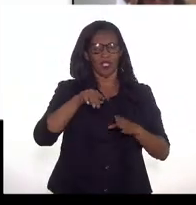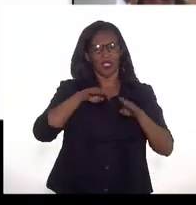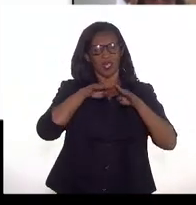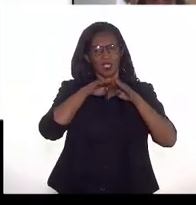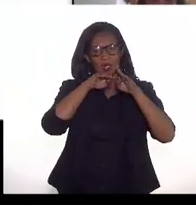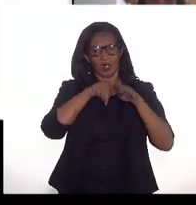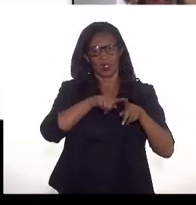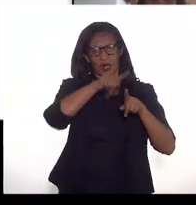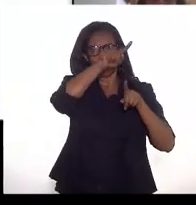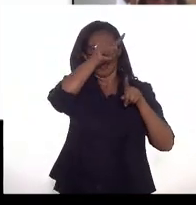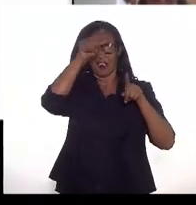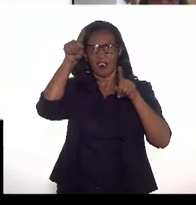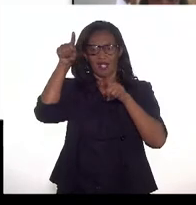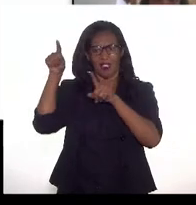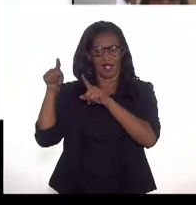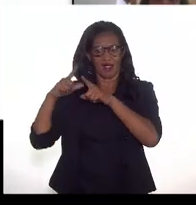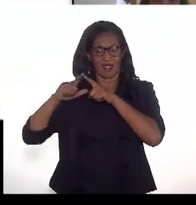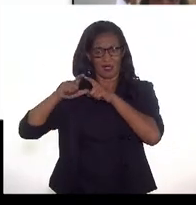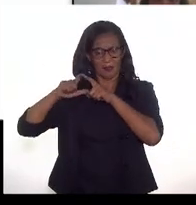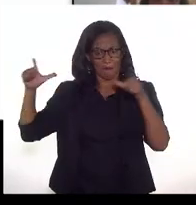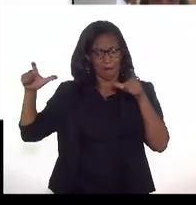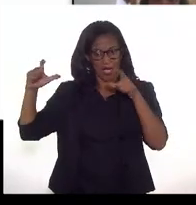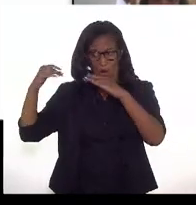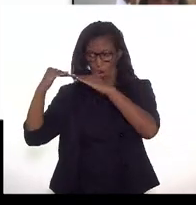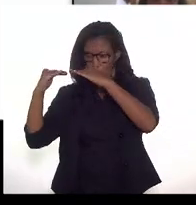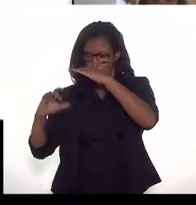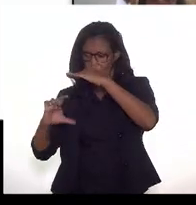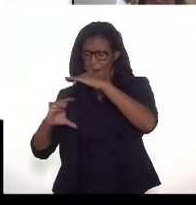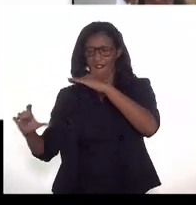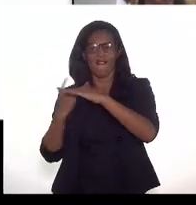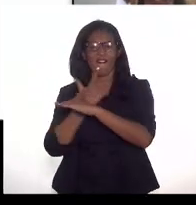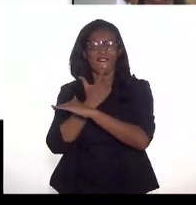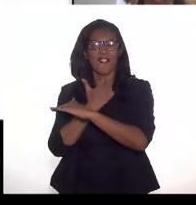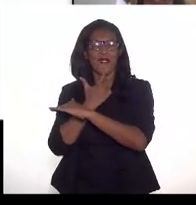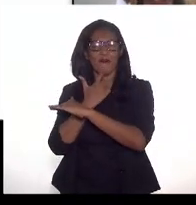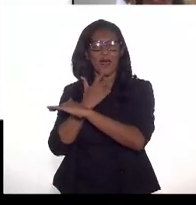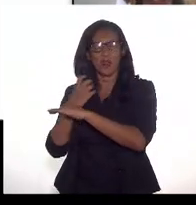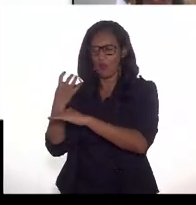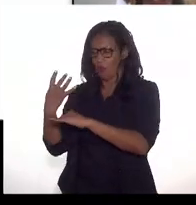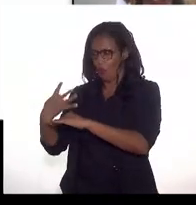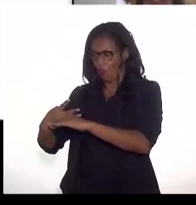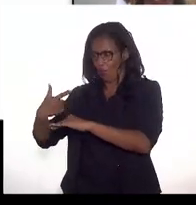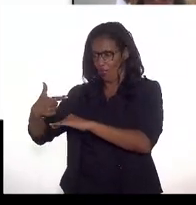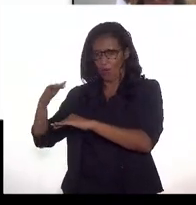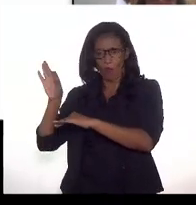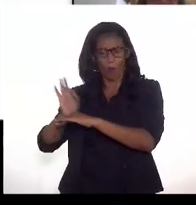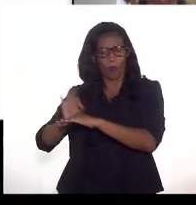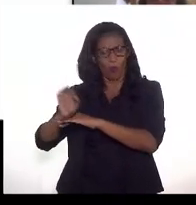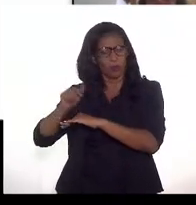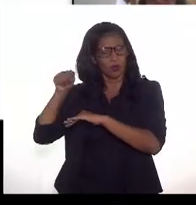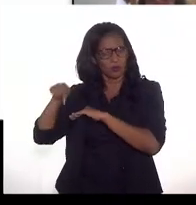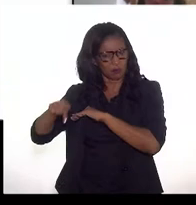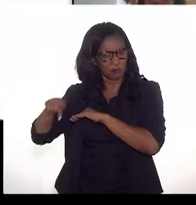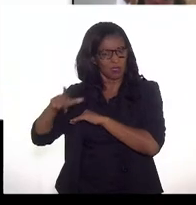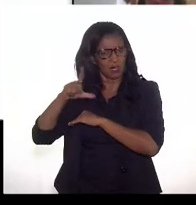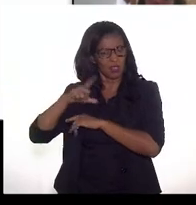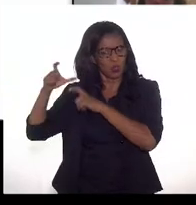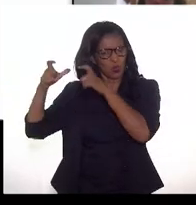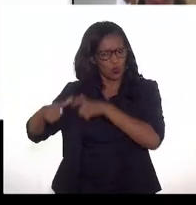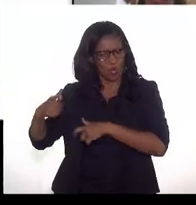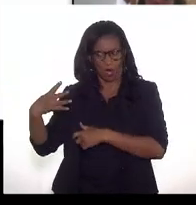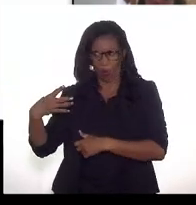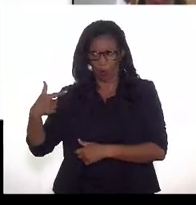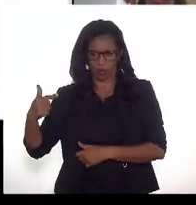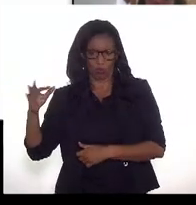quer dizer que ele vai ter um teor maior de CO2, né, aproximadamente 42%, aqui, para esses casos, né, a sabe que isso